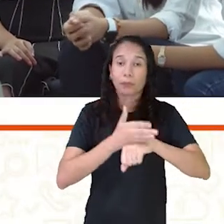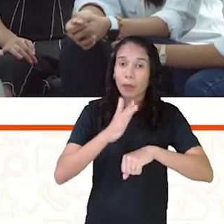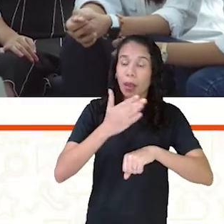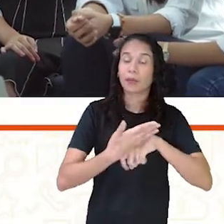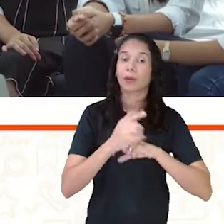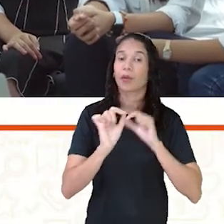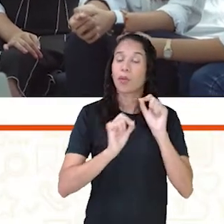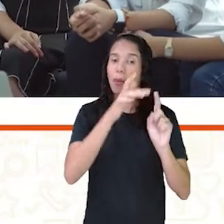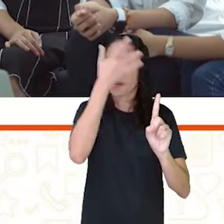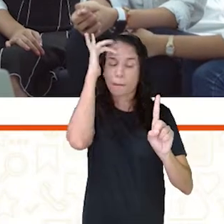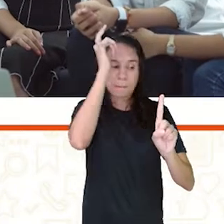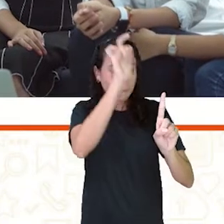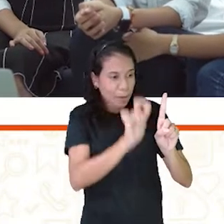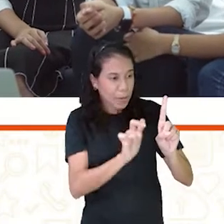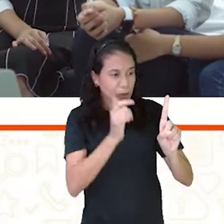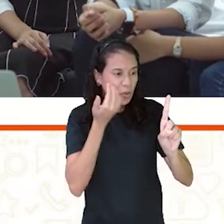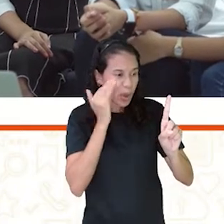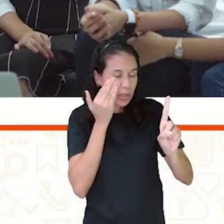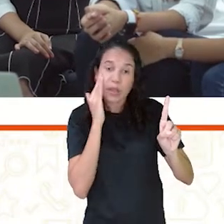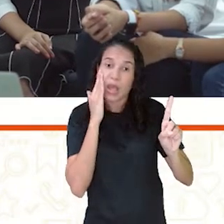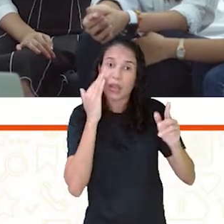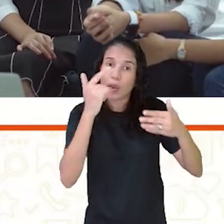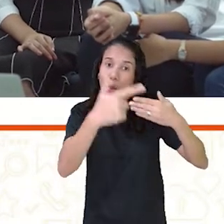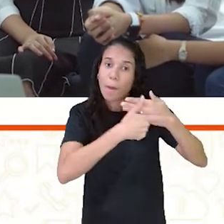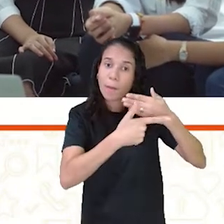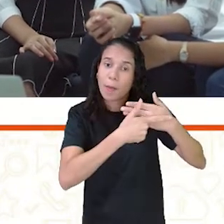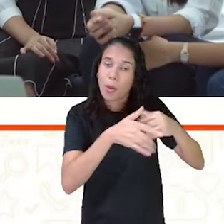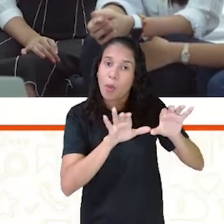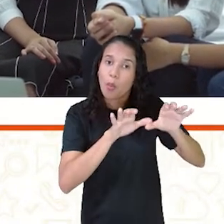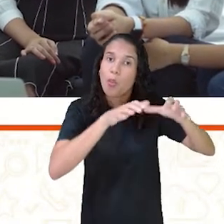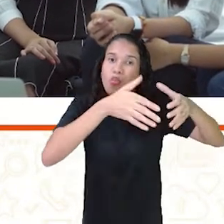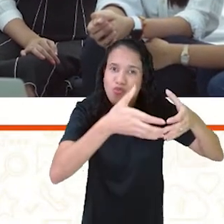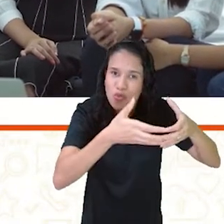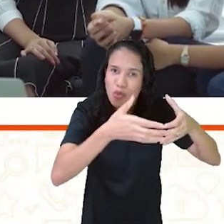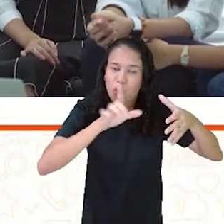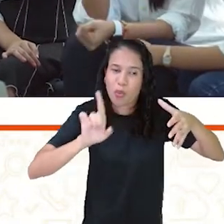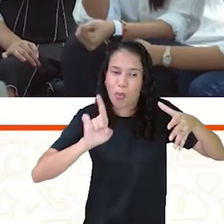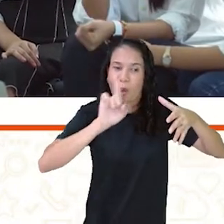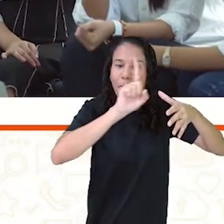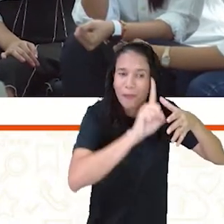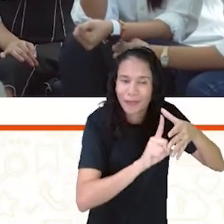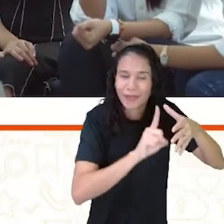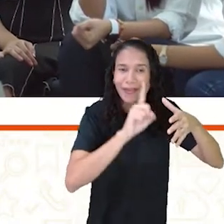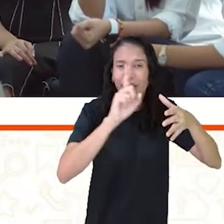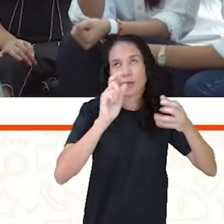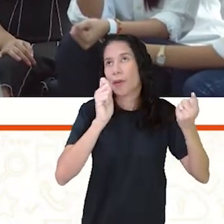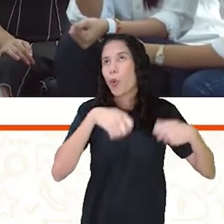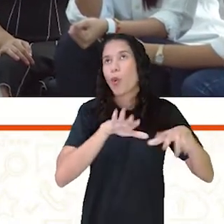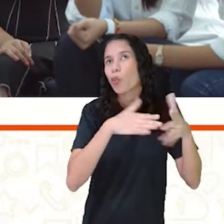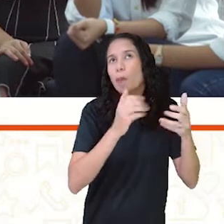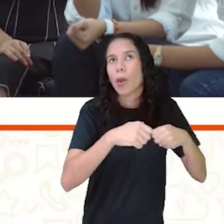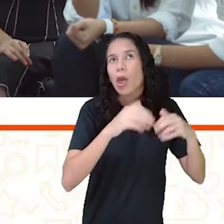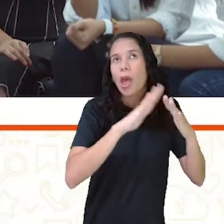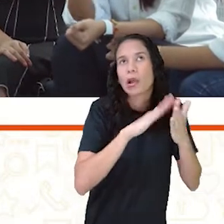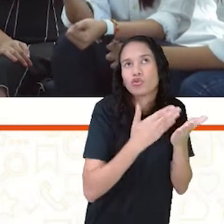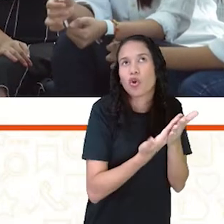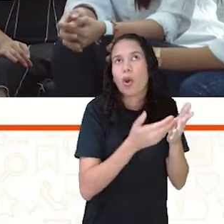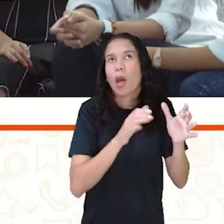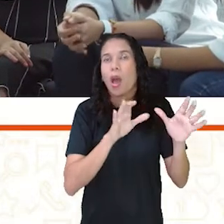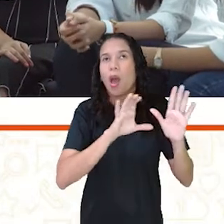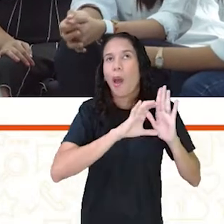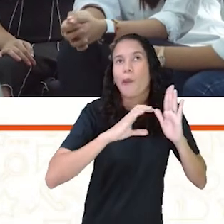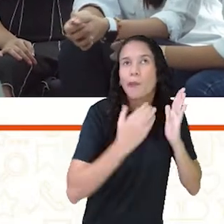como o indivíduo entende o seu papel dentro de um grupo, né? Que pode ser a escola, a comunidade,